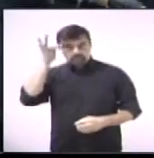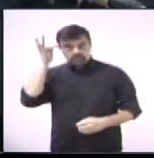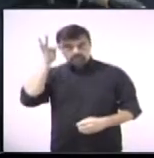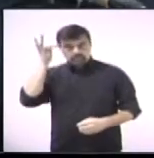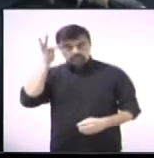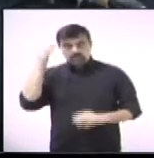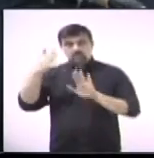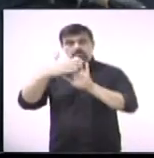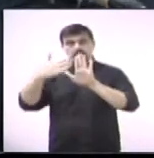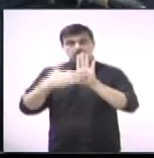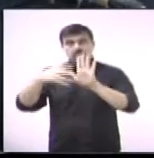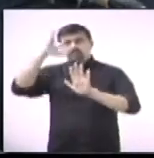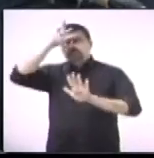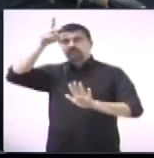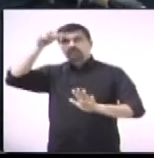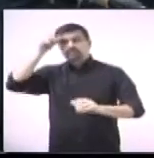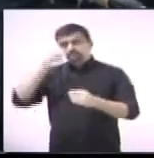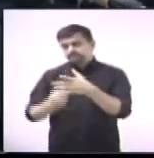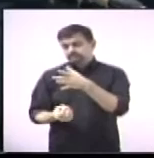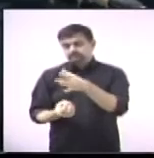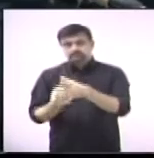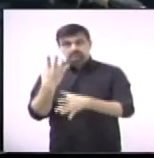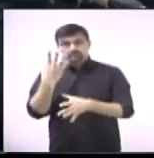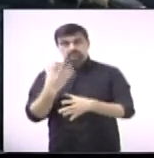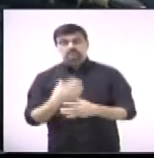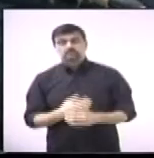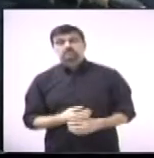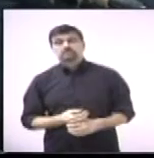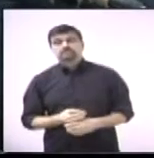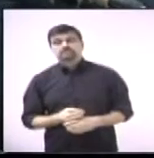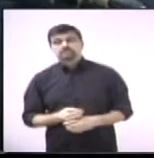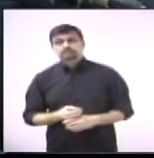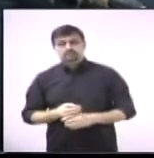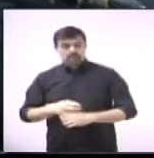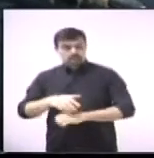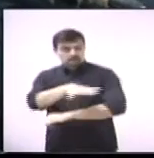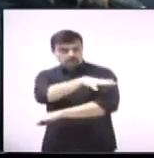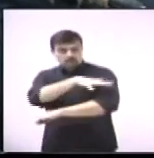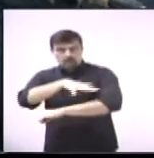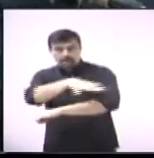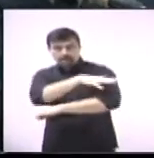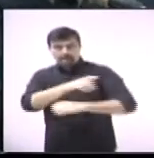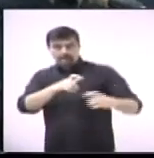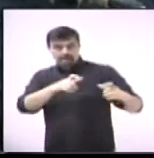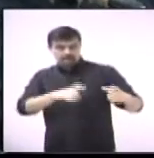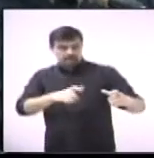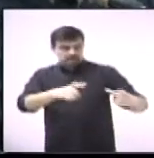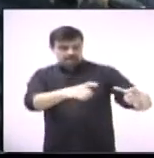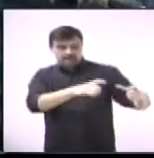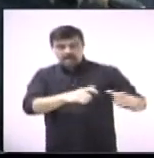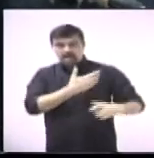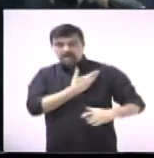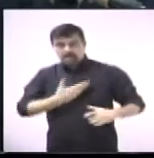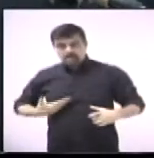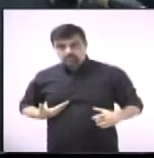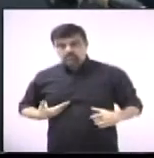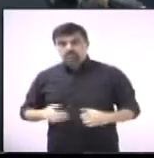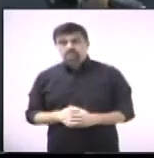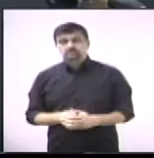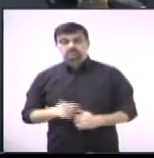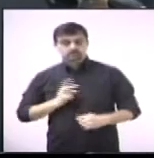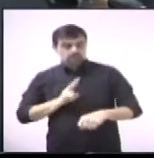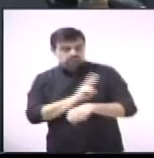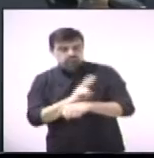Xavier propõe ao executivo criação de um parque linear nas áreas públicas e de